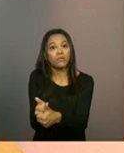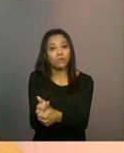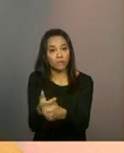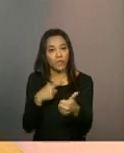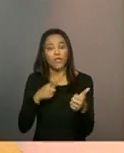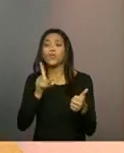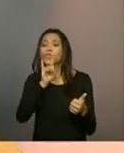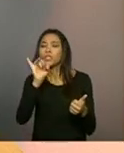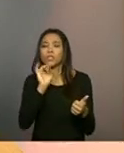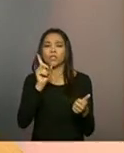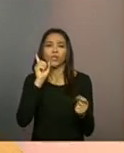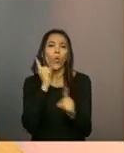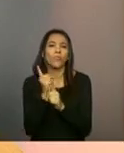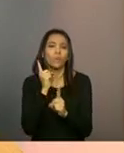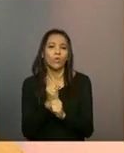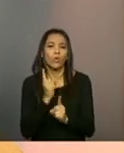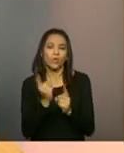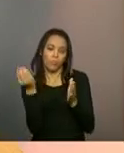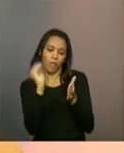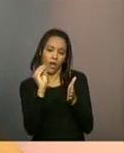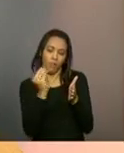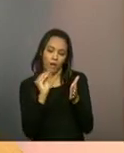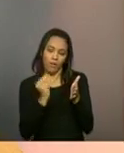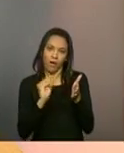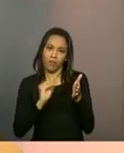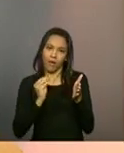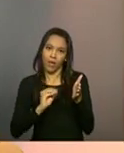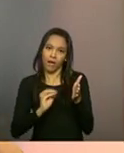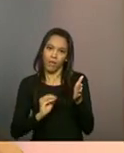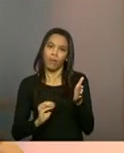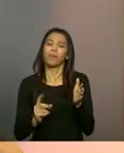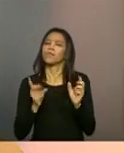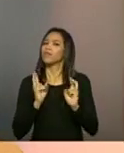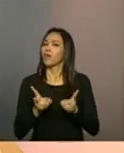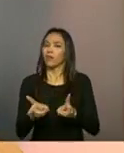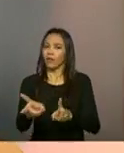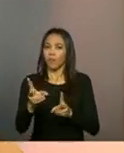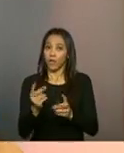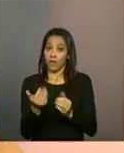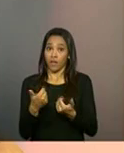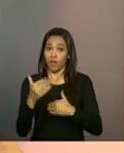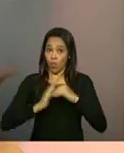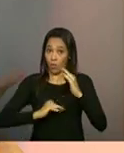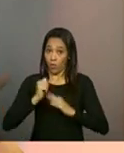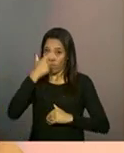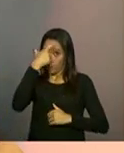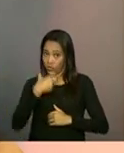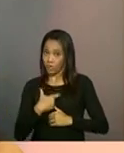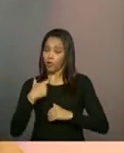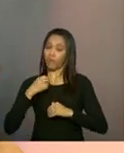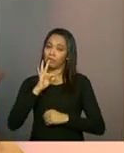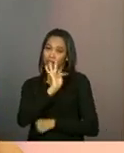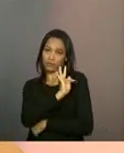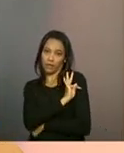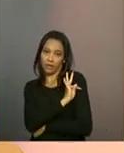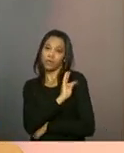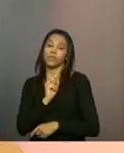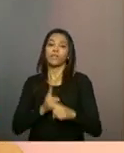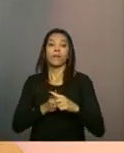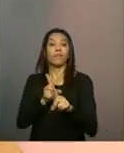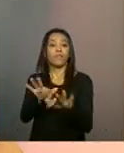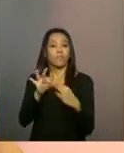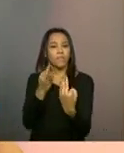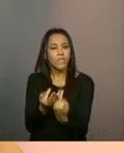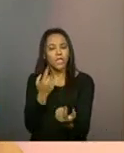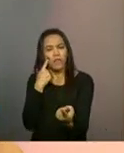encontro inicial e tem vários encontros, mediações que a gente chama periódicos, entre a família e o técnico, pré-avaliando o desenvolvimento do trabalho, se o